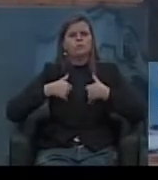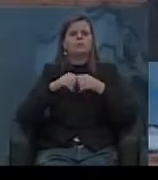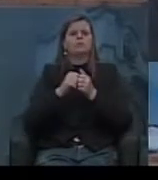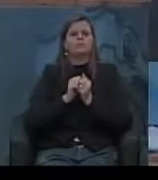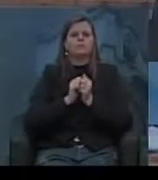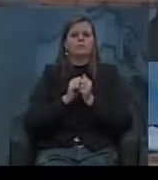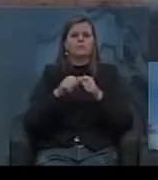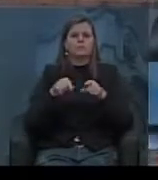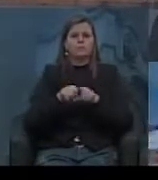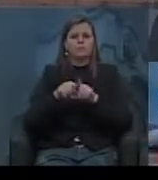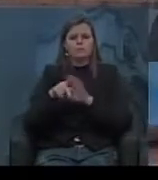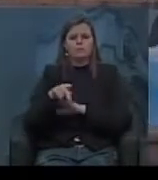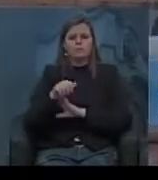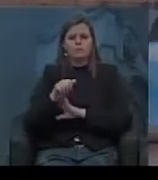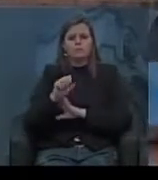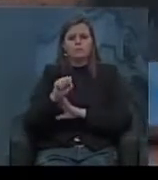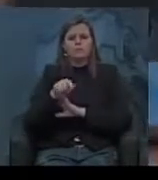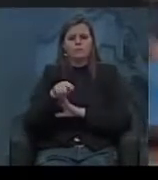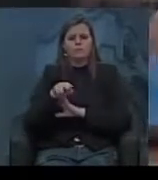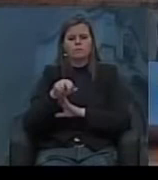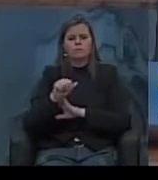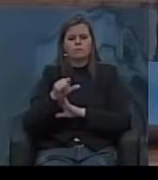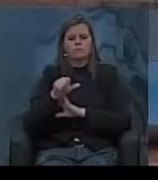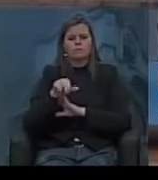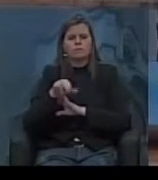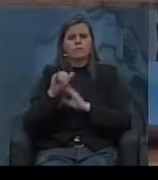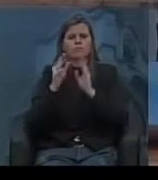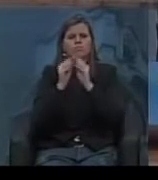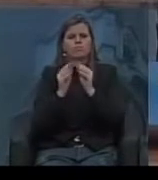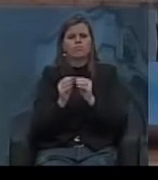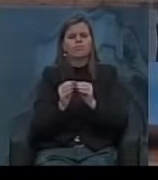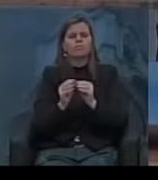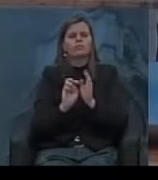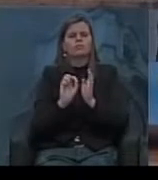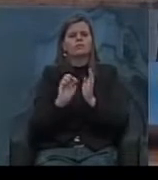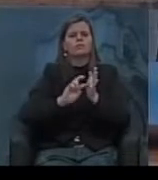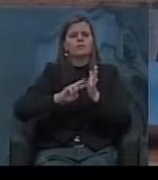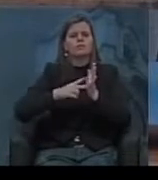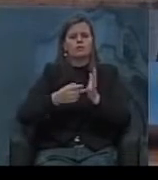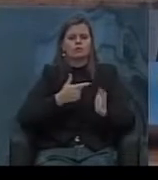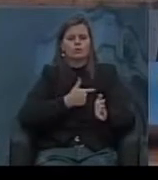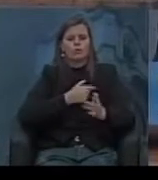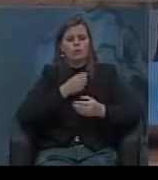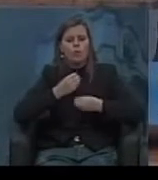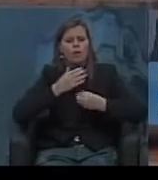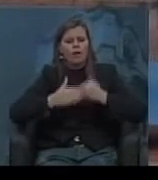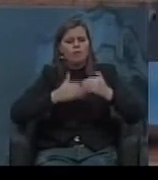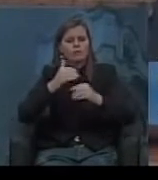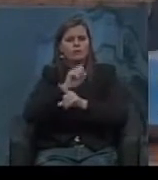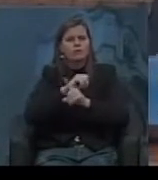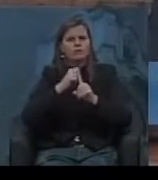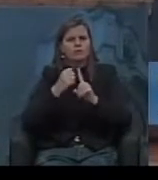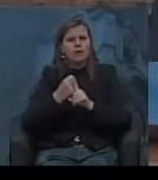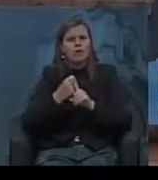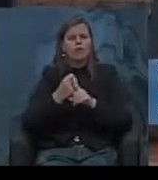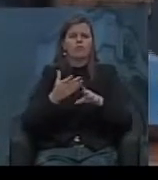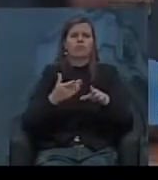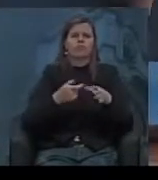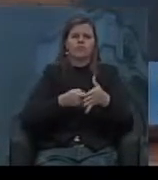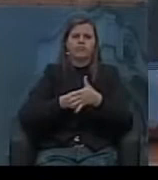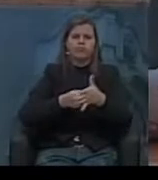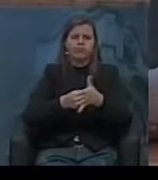o Pasqualini sintetizava muito o que significava Getúlio em termos de avanço social da sua pregação do